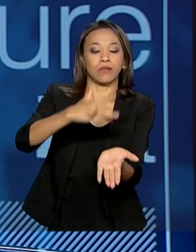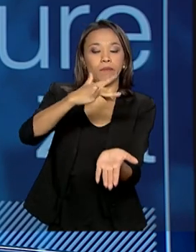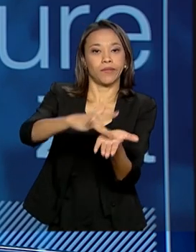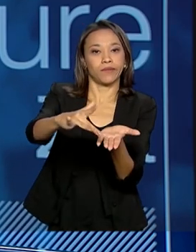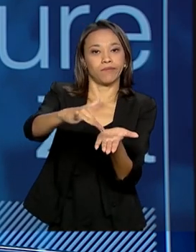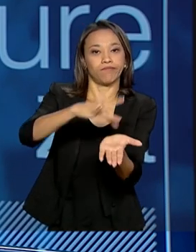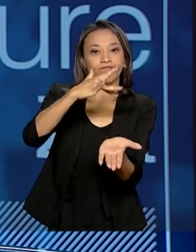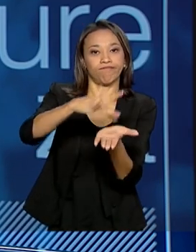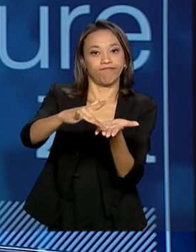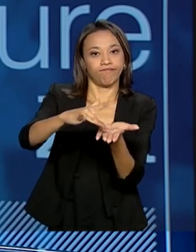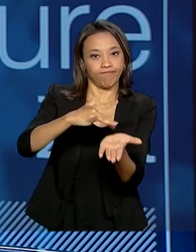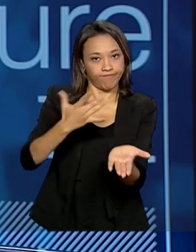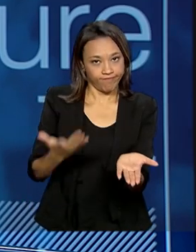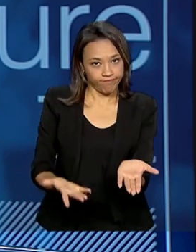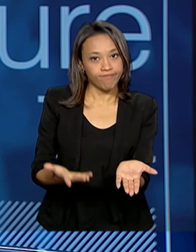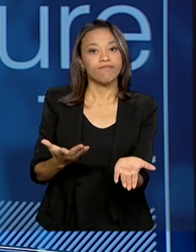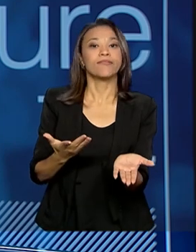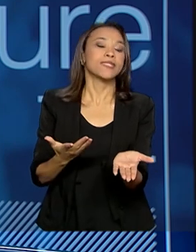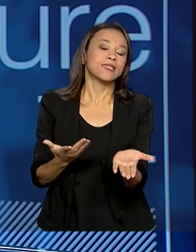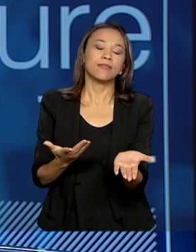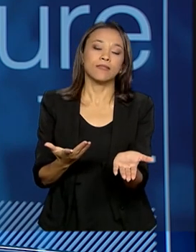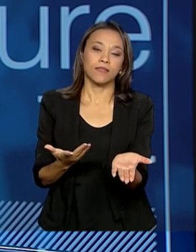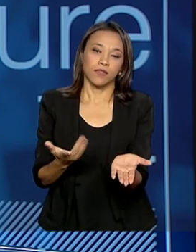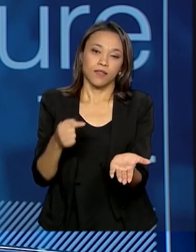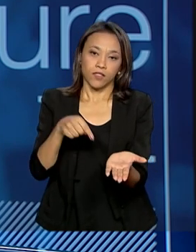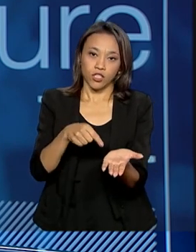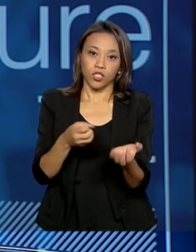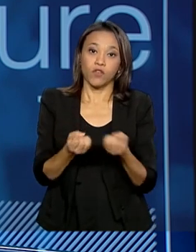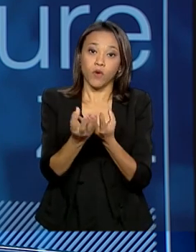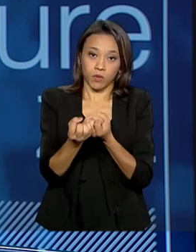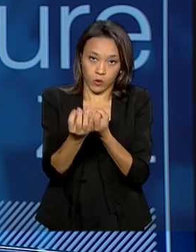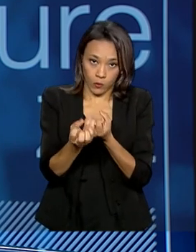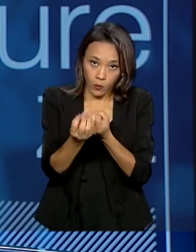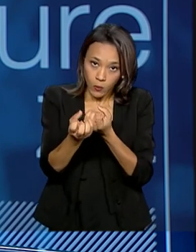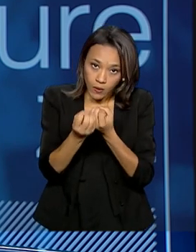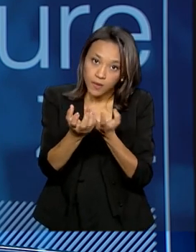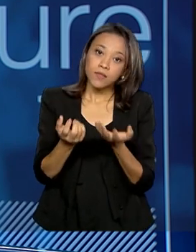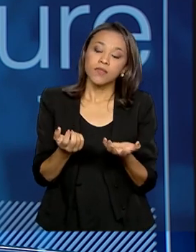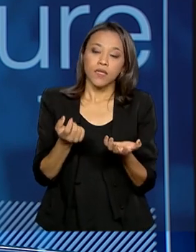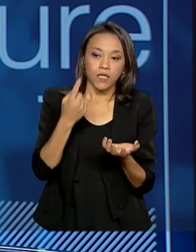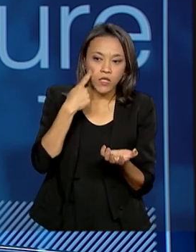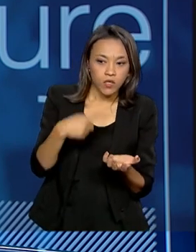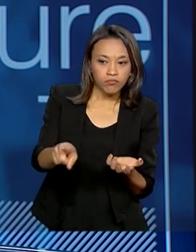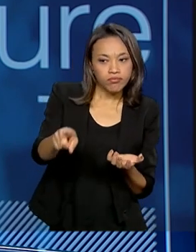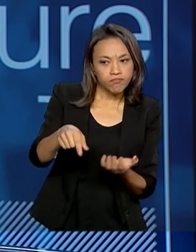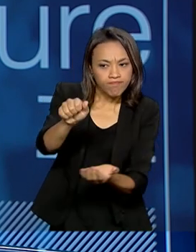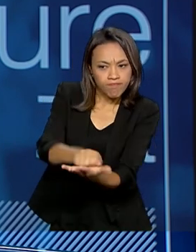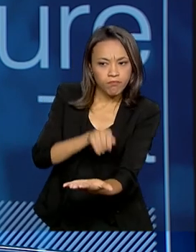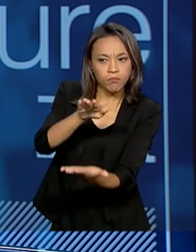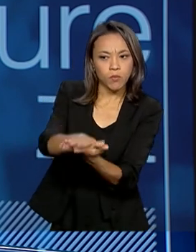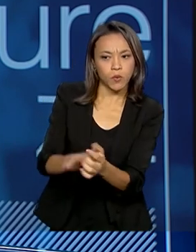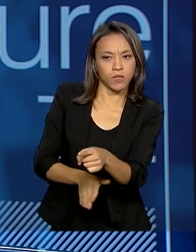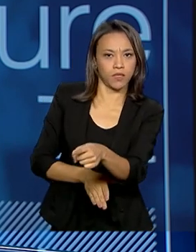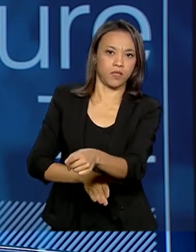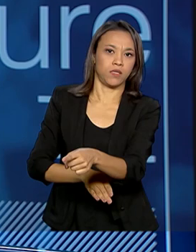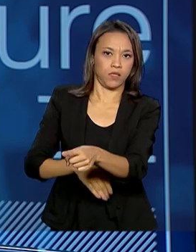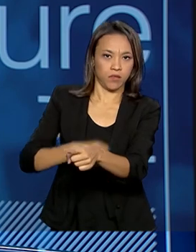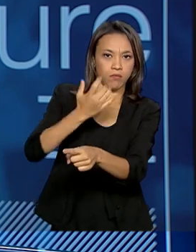certo? Um TMD, um terminal móvel de dados, e nós aplicamos a multa para as pessoas que